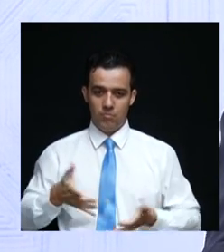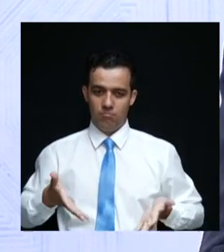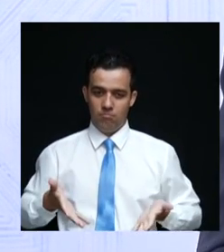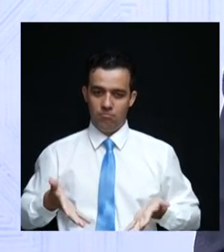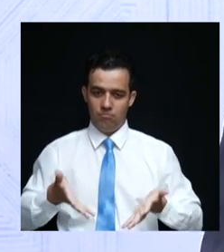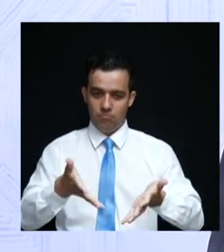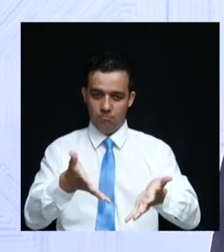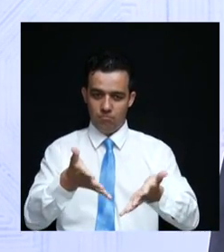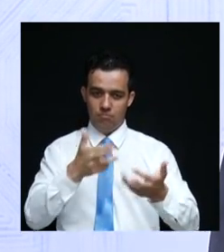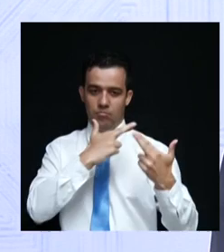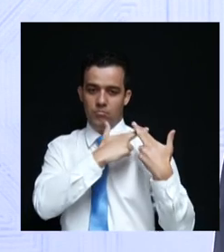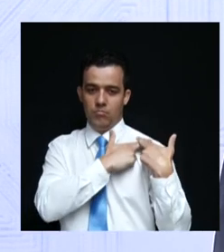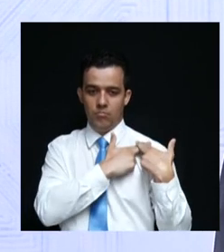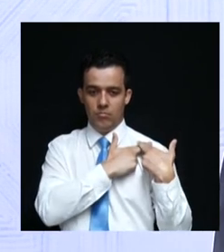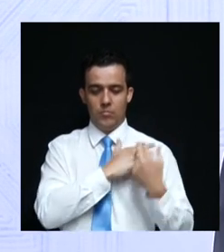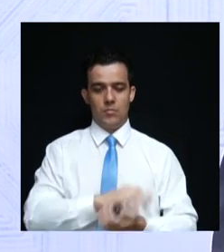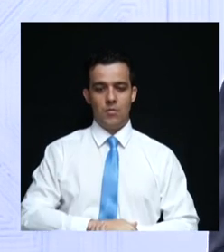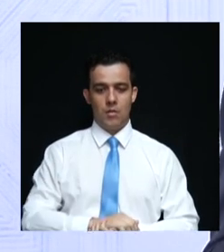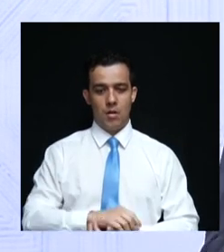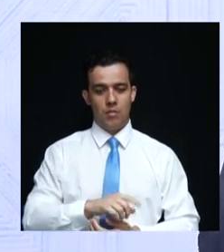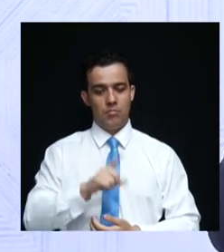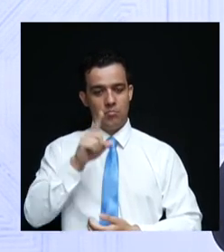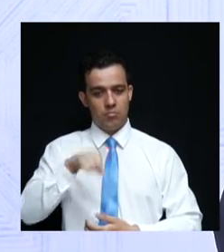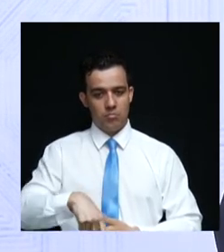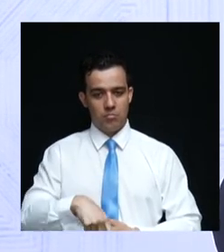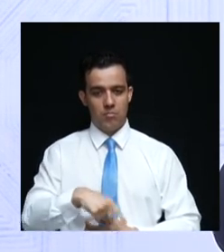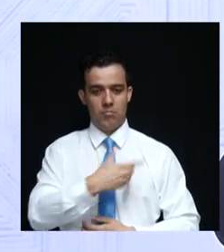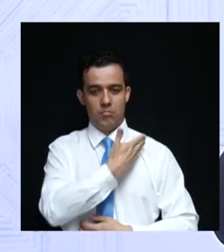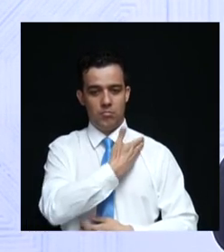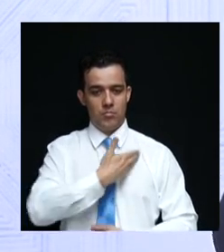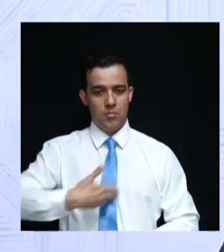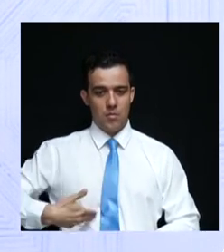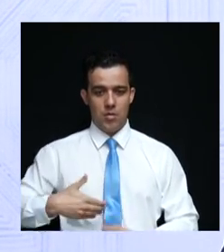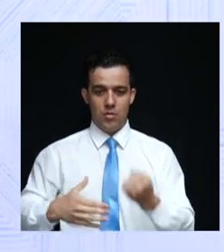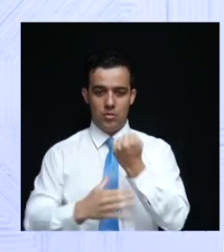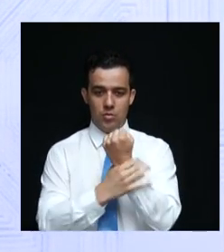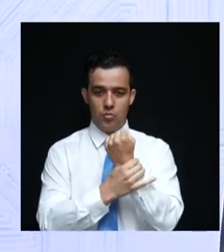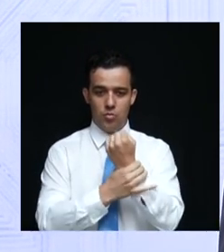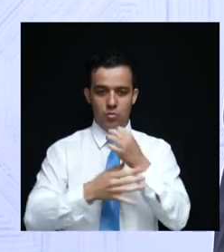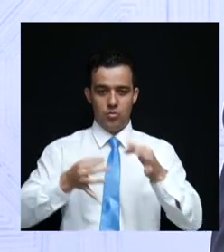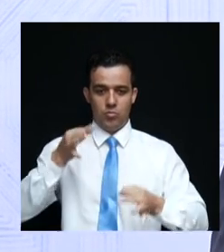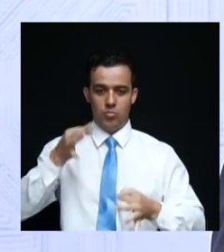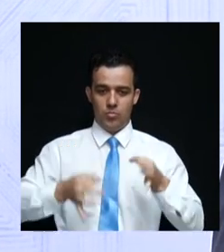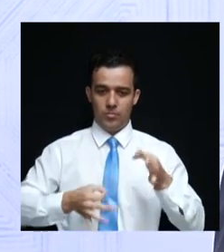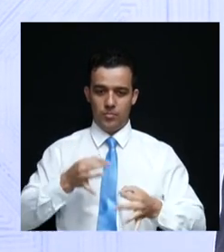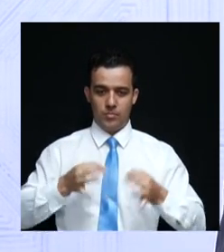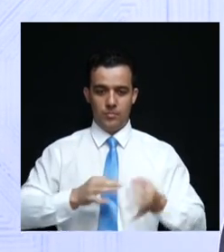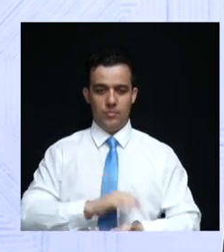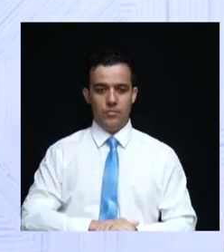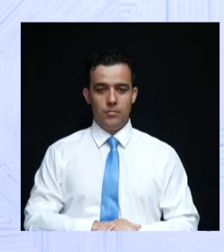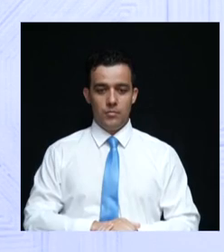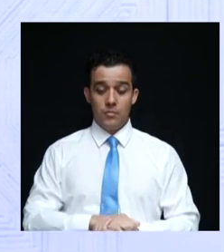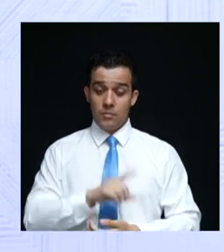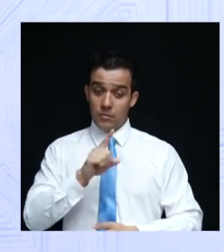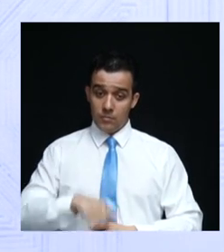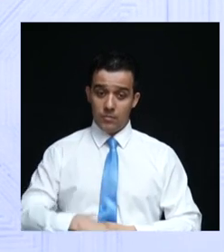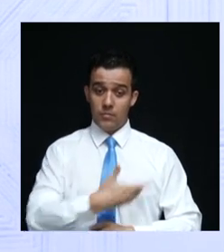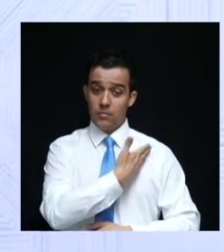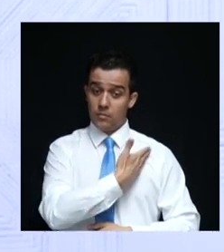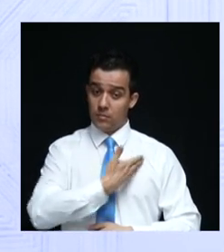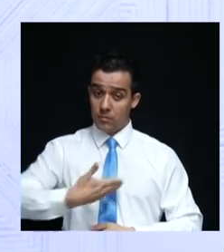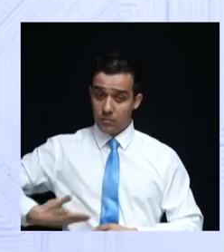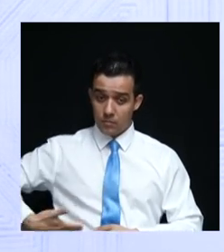Cabe ao Estado dar segurança jurídica. Cabe ao Estado